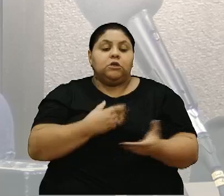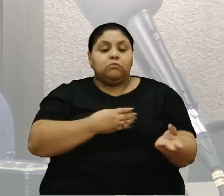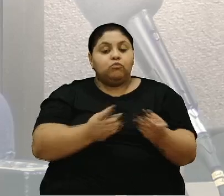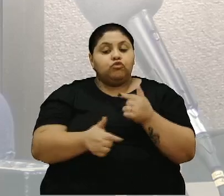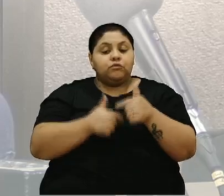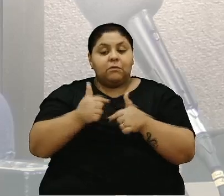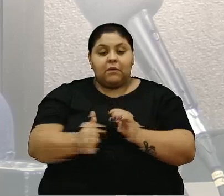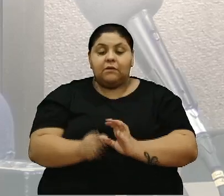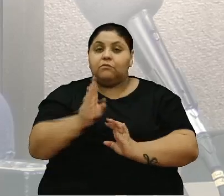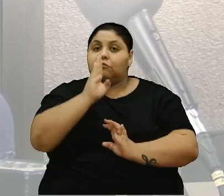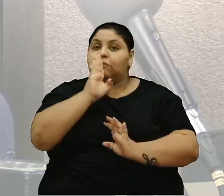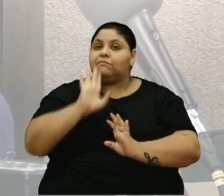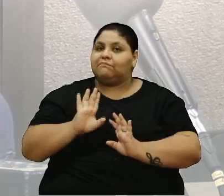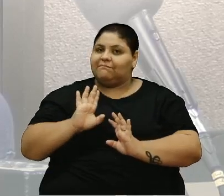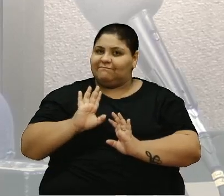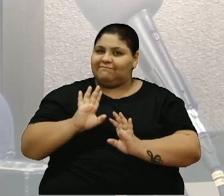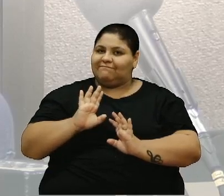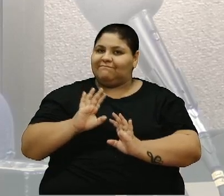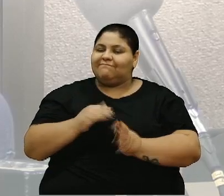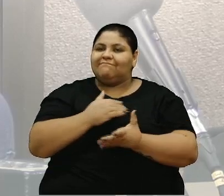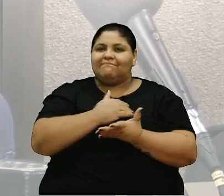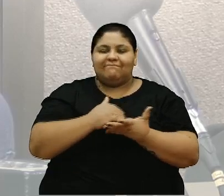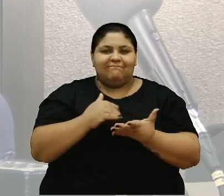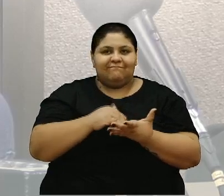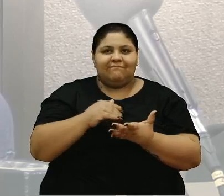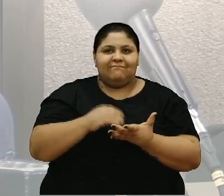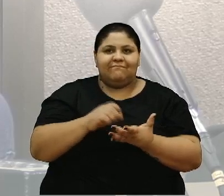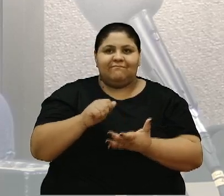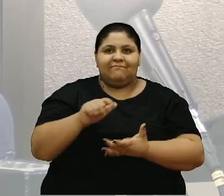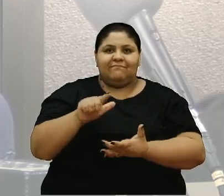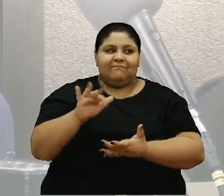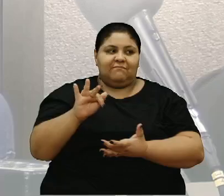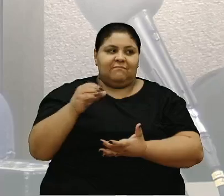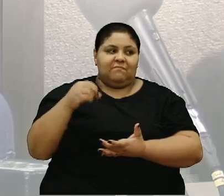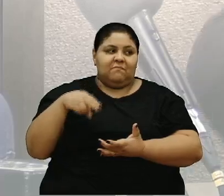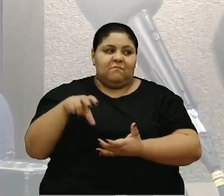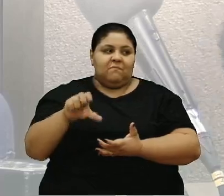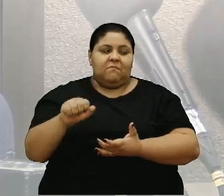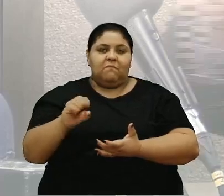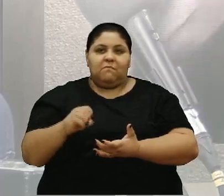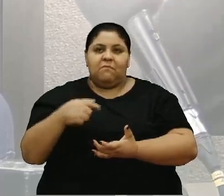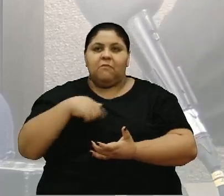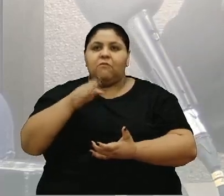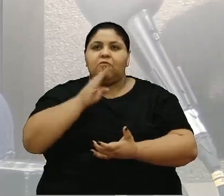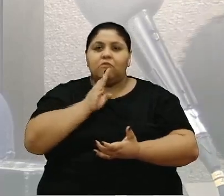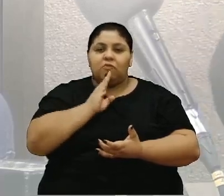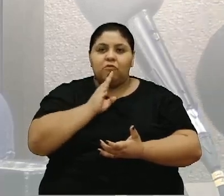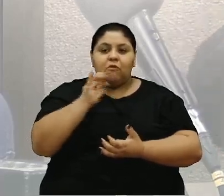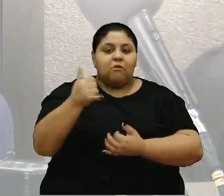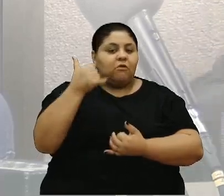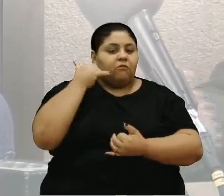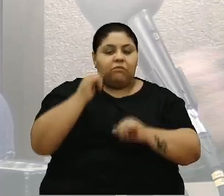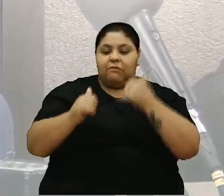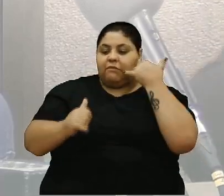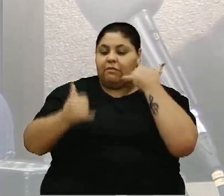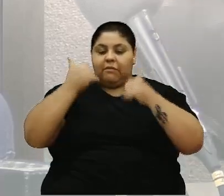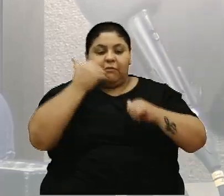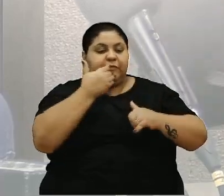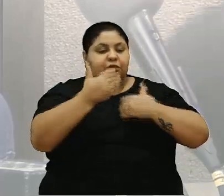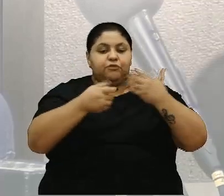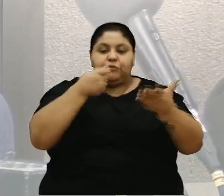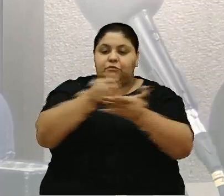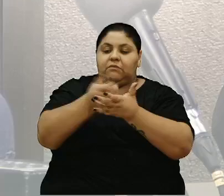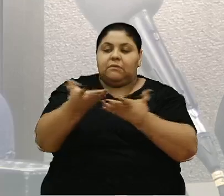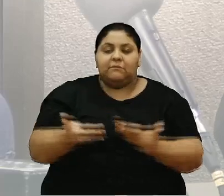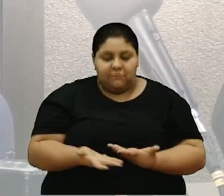silencioso que foi feito também pelo secretário Alfonso, que eu conheço. Eu também, de um lado ou de outro, estava aqui ligando, pedindo, cobrando, enfim.